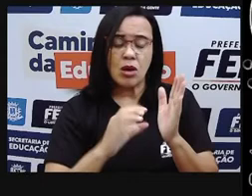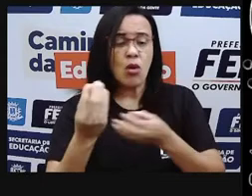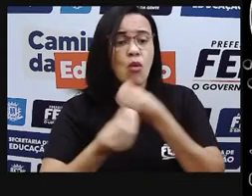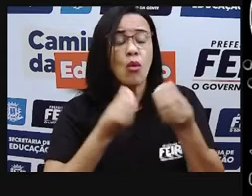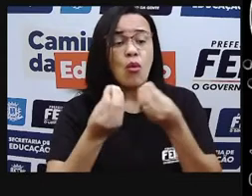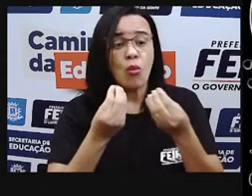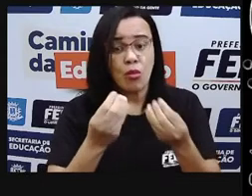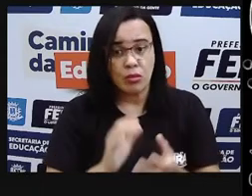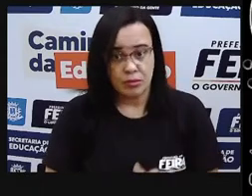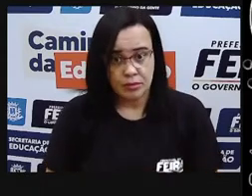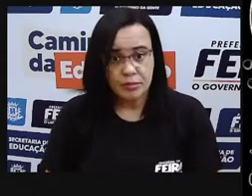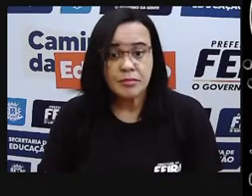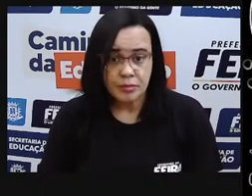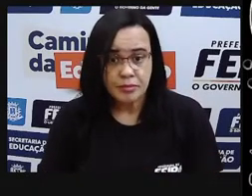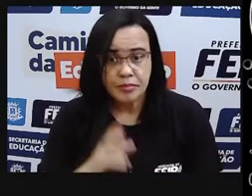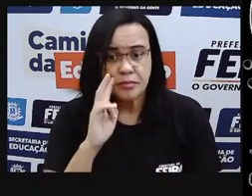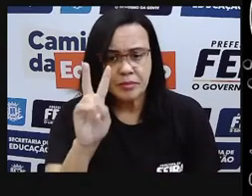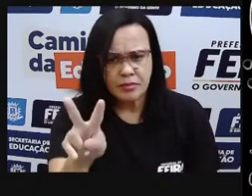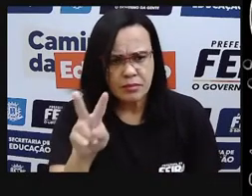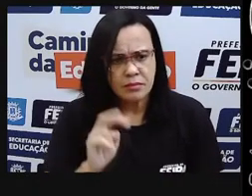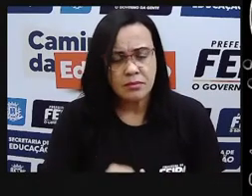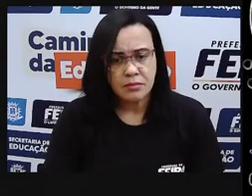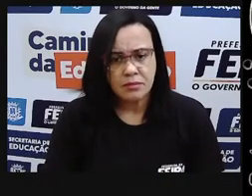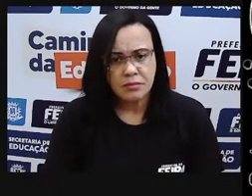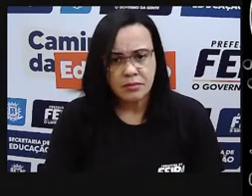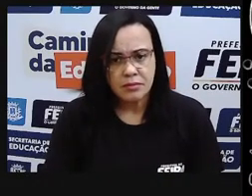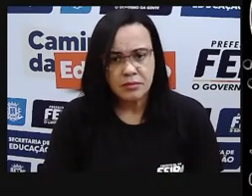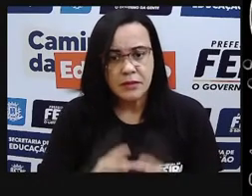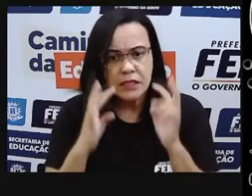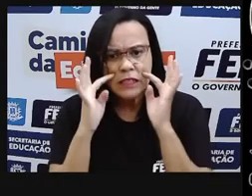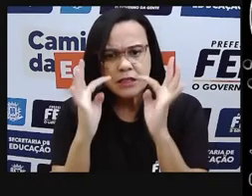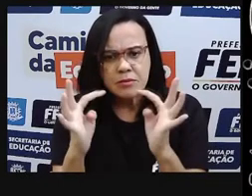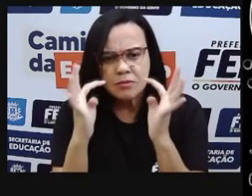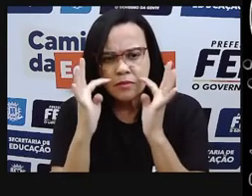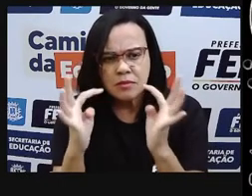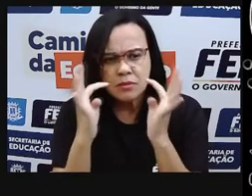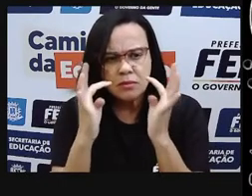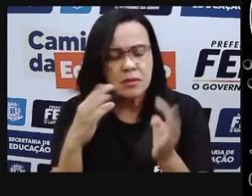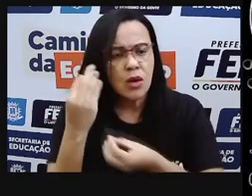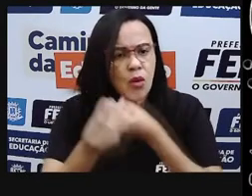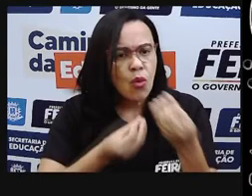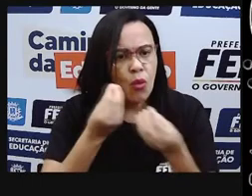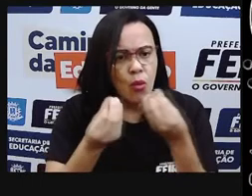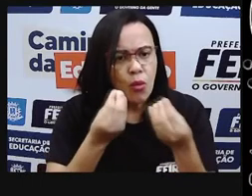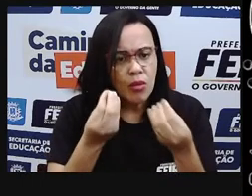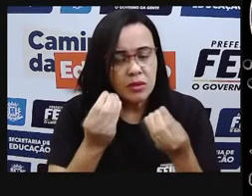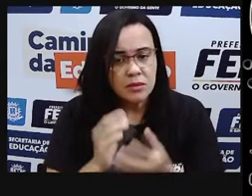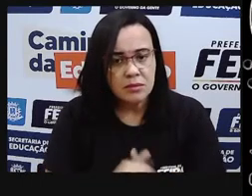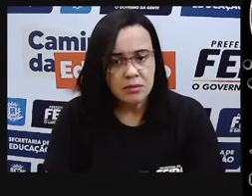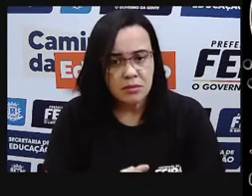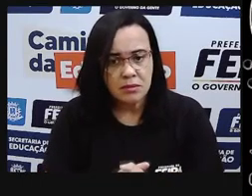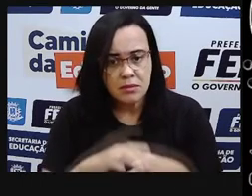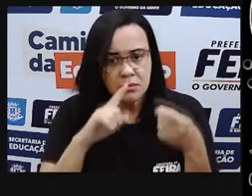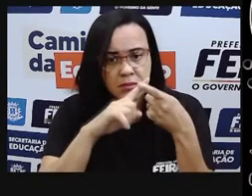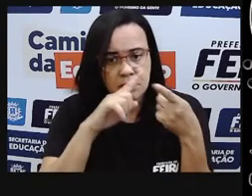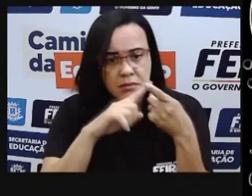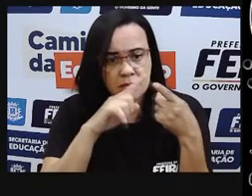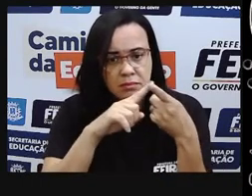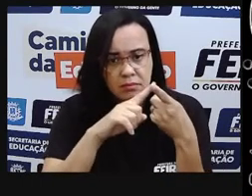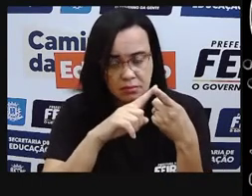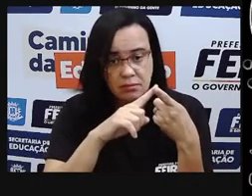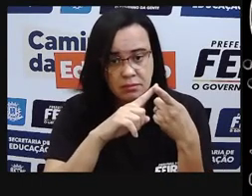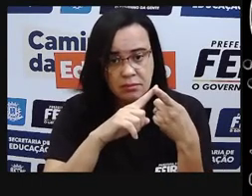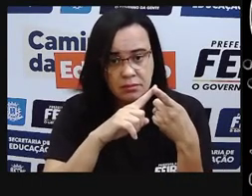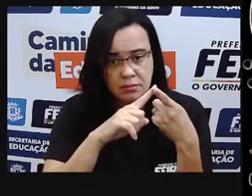o F. Então, quando a gente observa aqui, a gente tem um equipamento